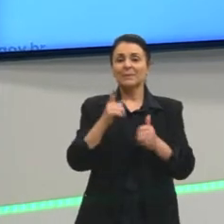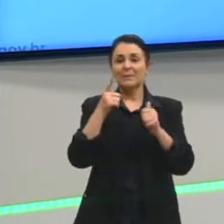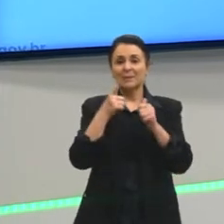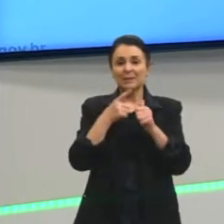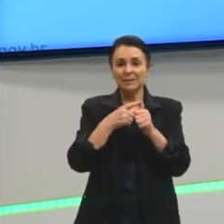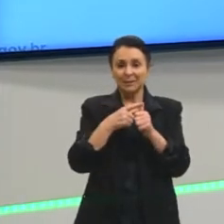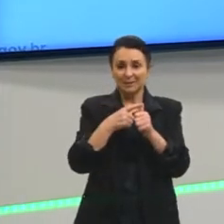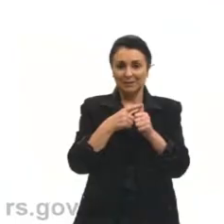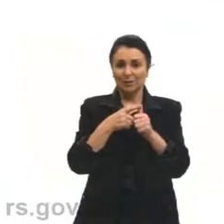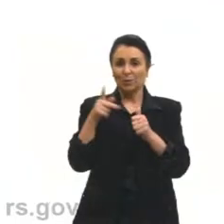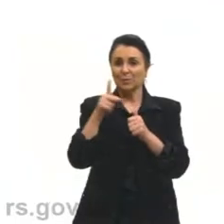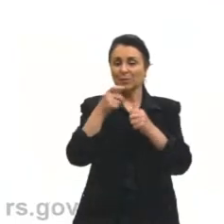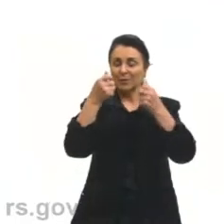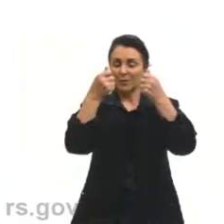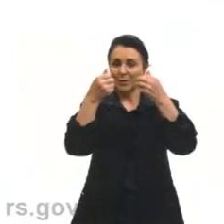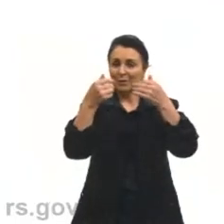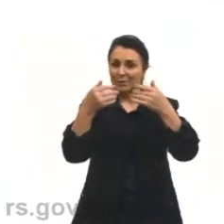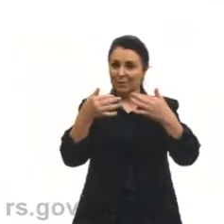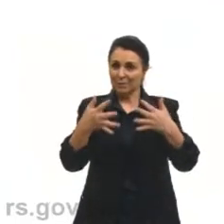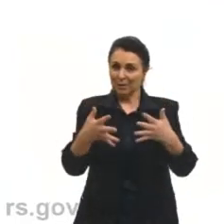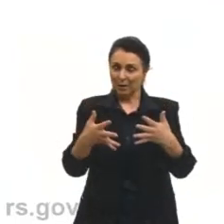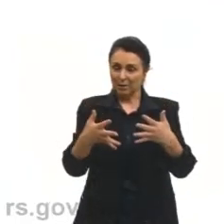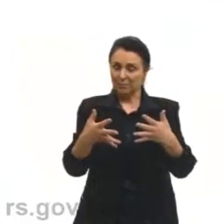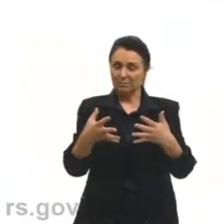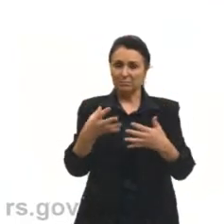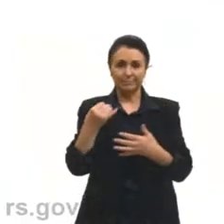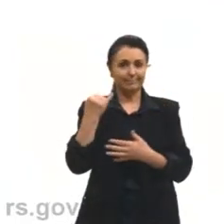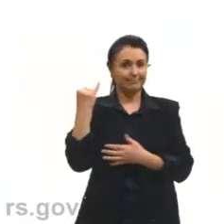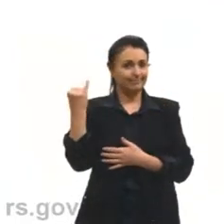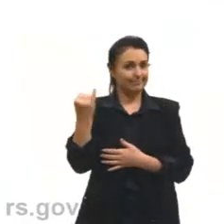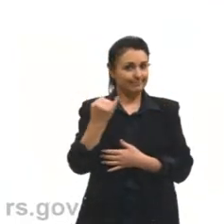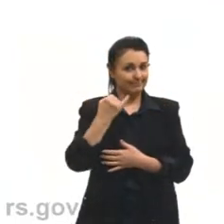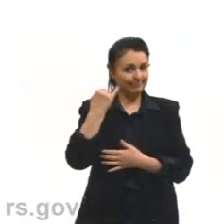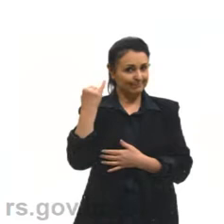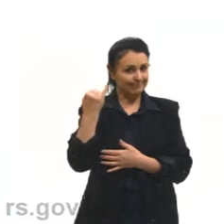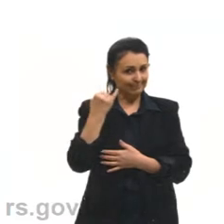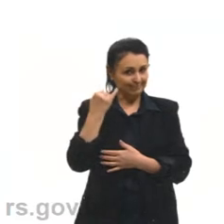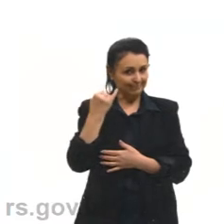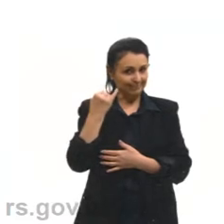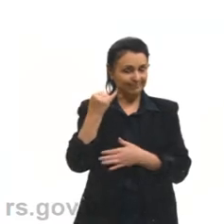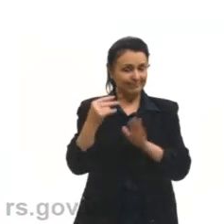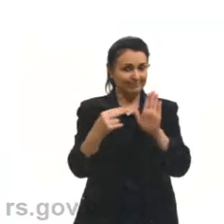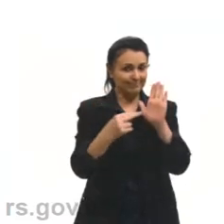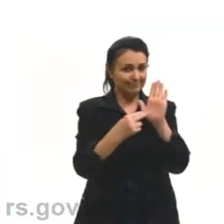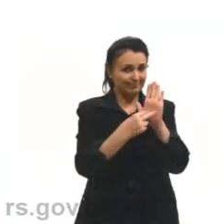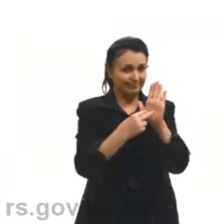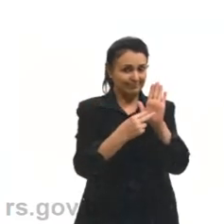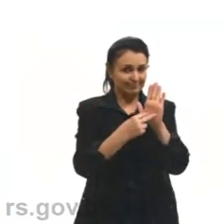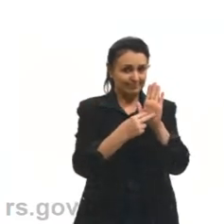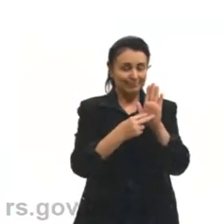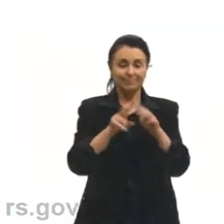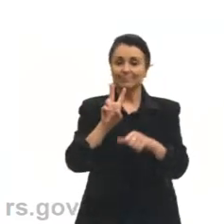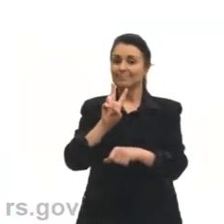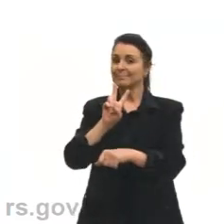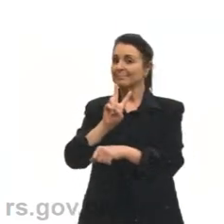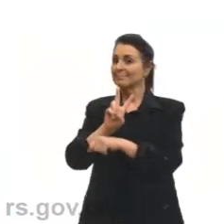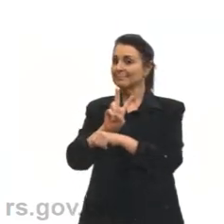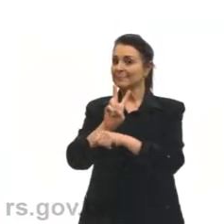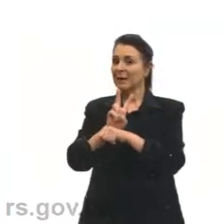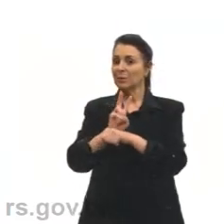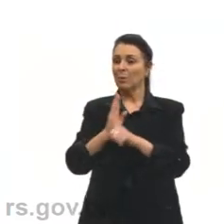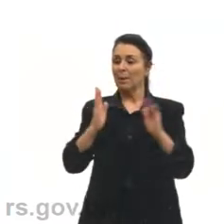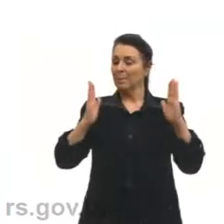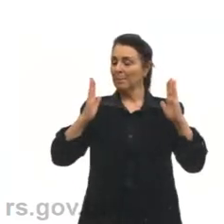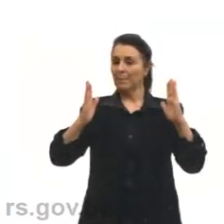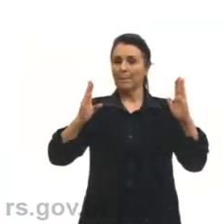coisa que eu vou dizer para vocês, muito importante, tá? Primeira delas, tomar cuidado com a margem.